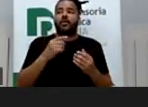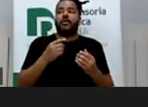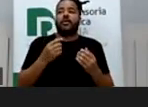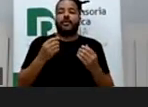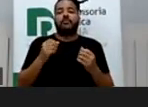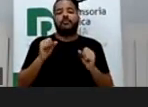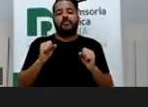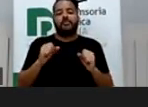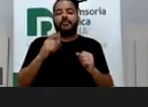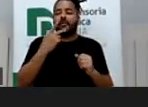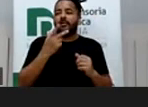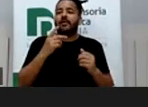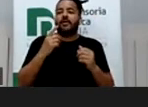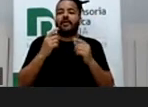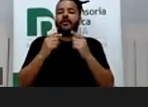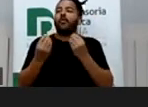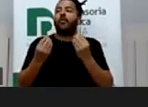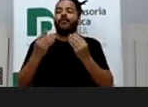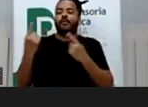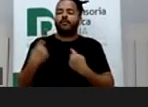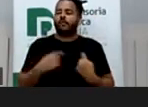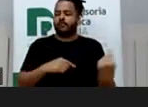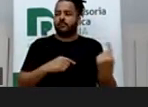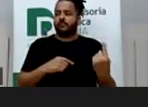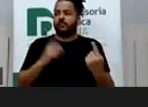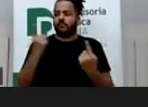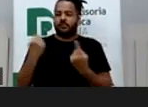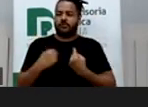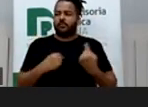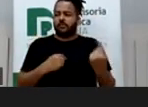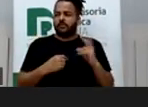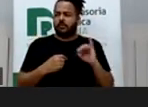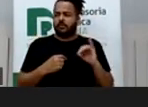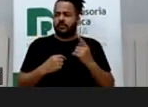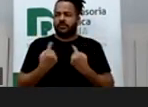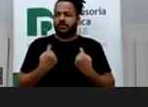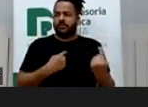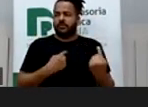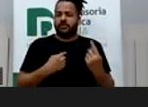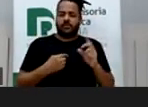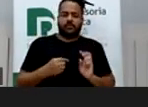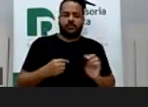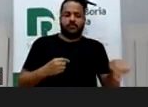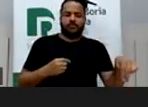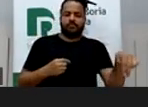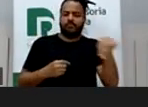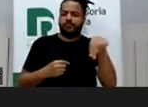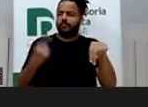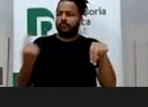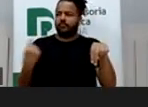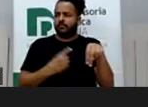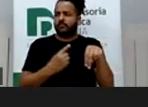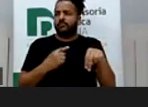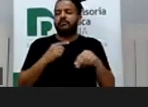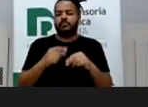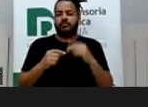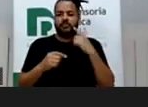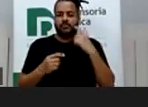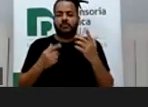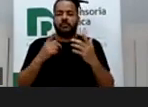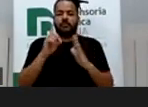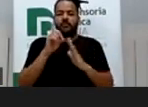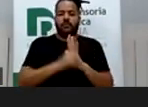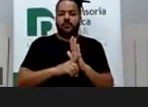inexistência de direitos da personalidade, por óbvio. Crianças e adolescentes, a gente tem que afirmar o óbvio, nesses tempos, são titulares de direitos da